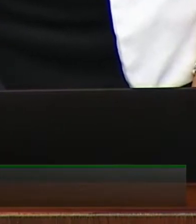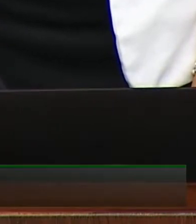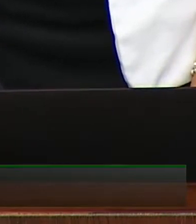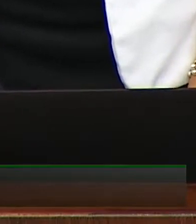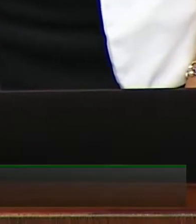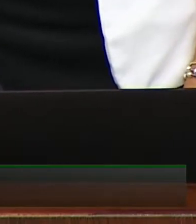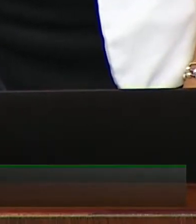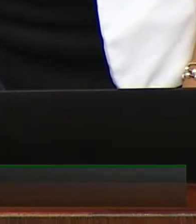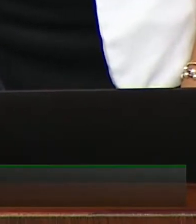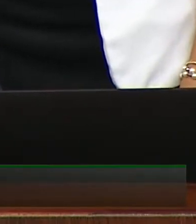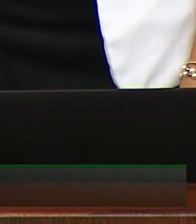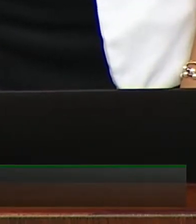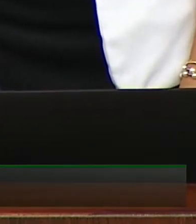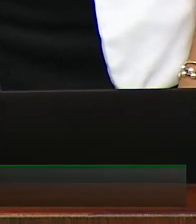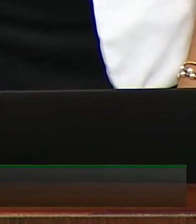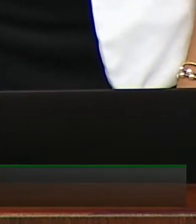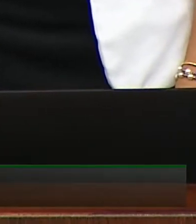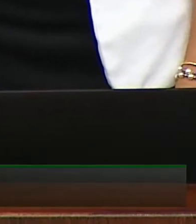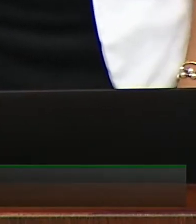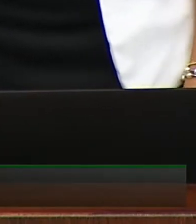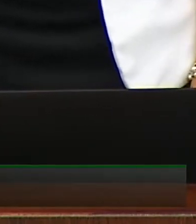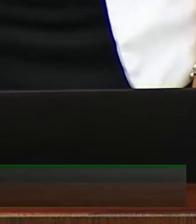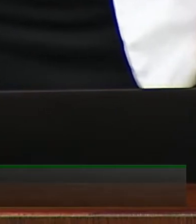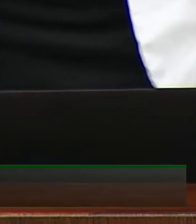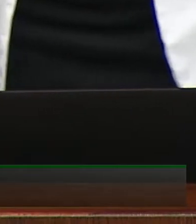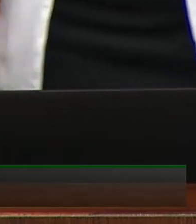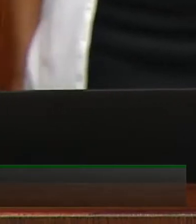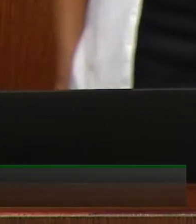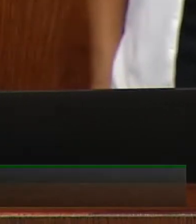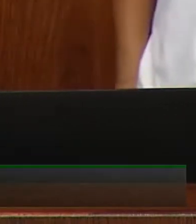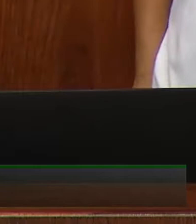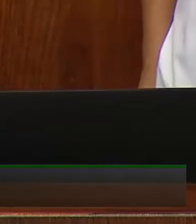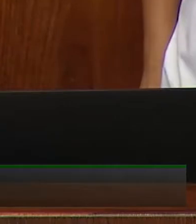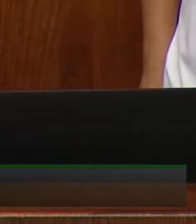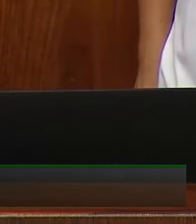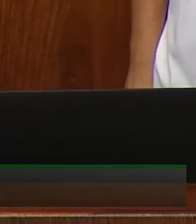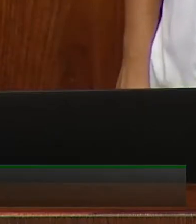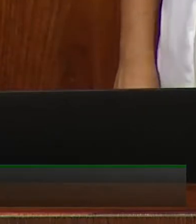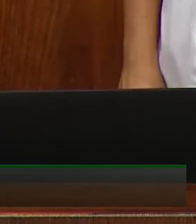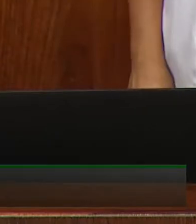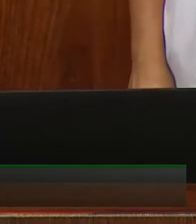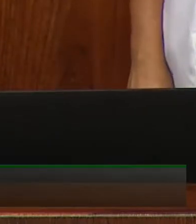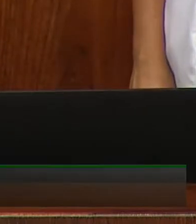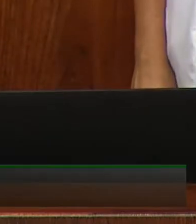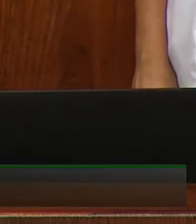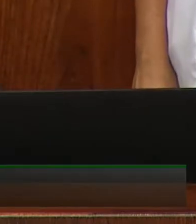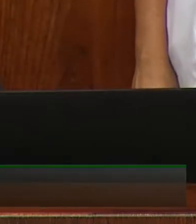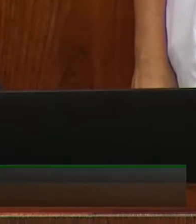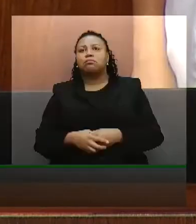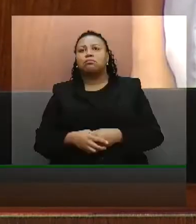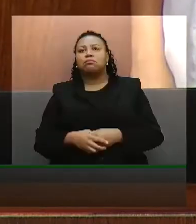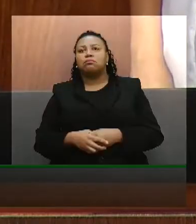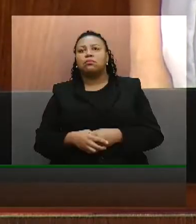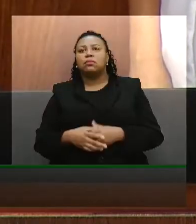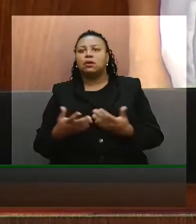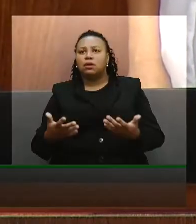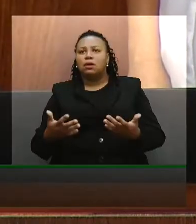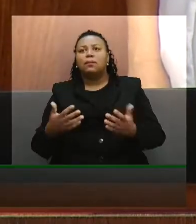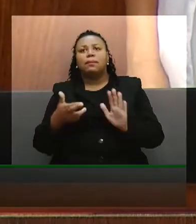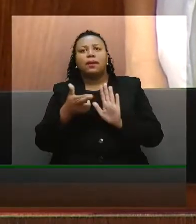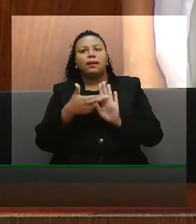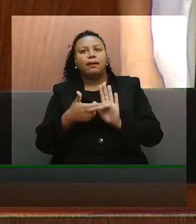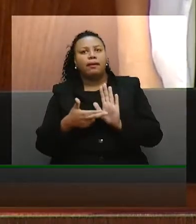abordagem sobre os impactos da MP905 através da Tribuna Popular, que, pelo